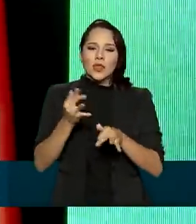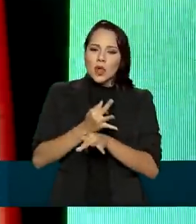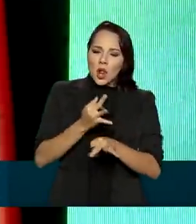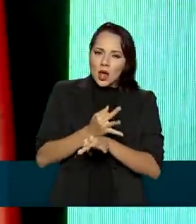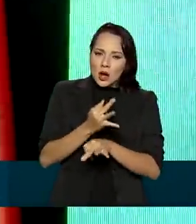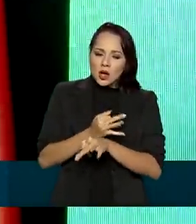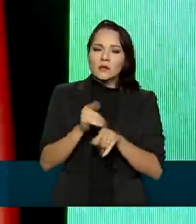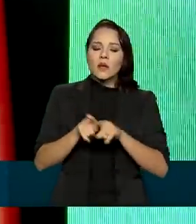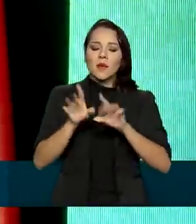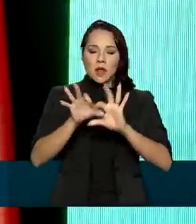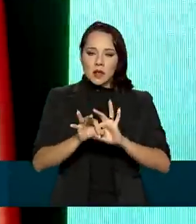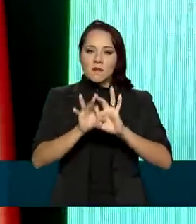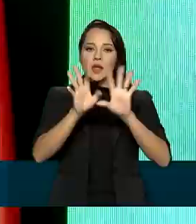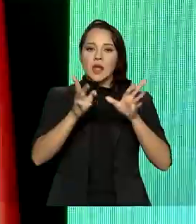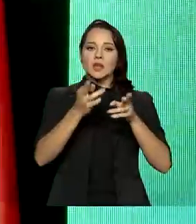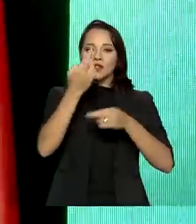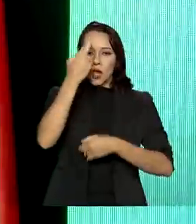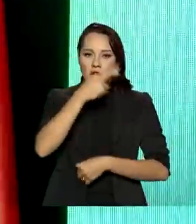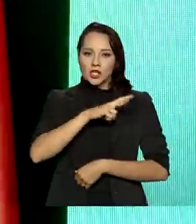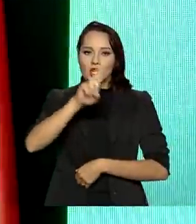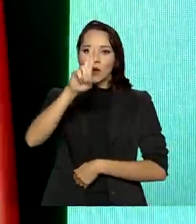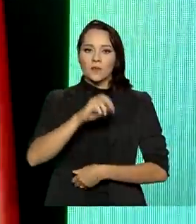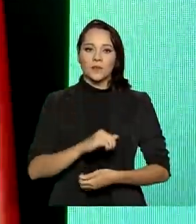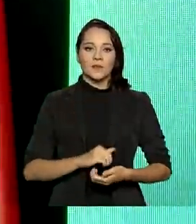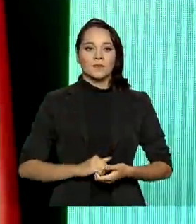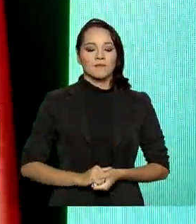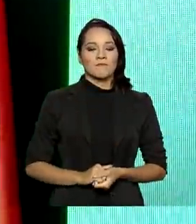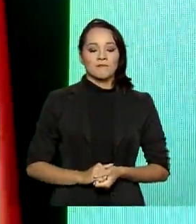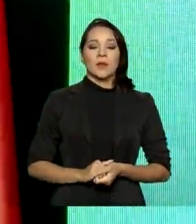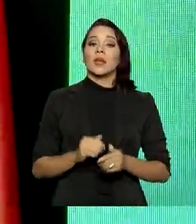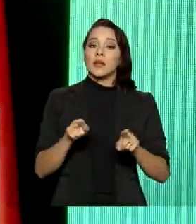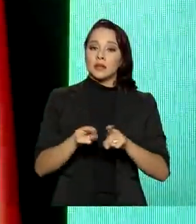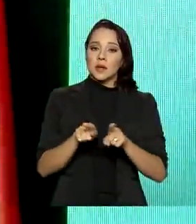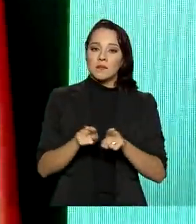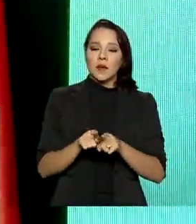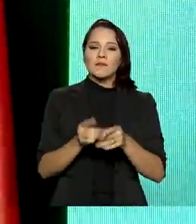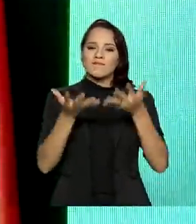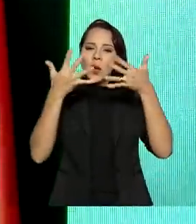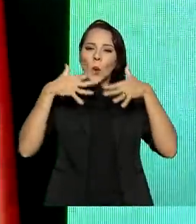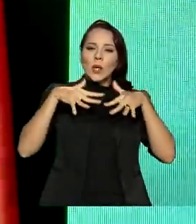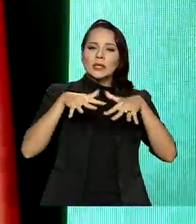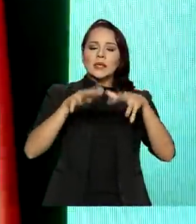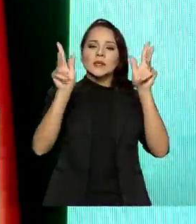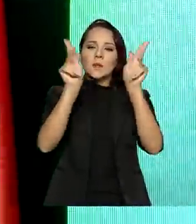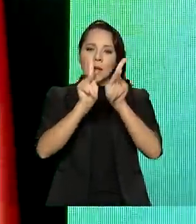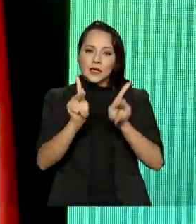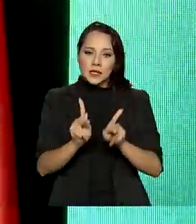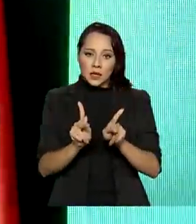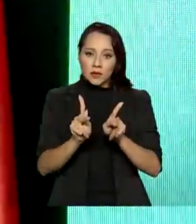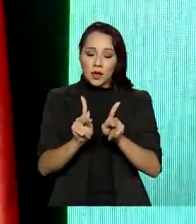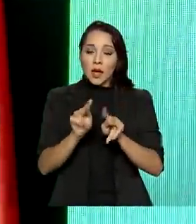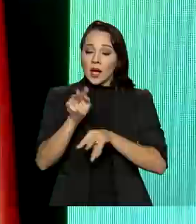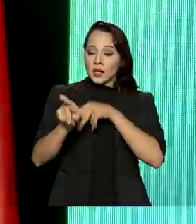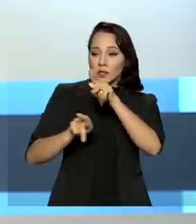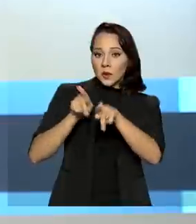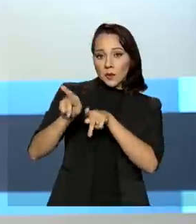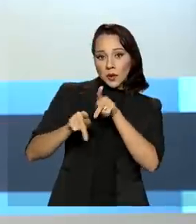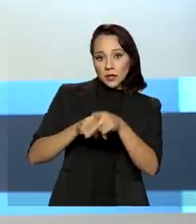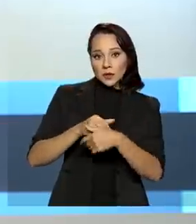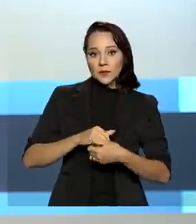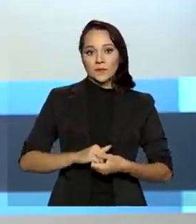e da liberdade religiosa, bem como da coexistência pacífica entre os povos.